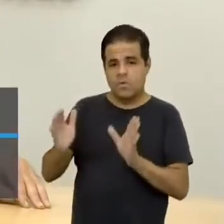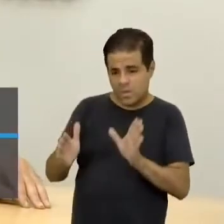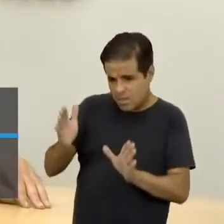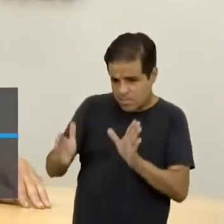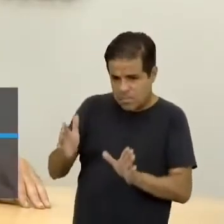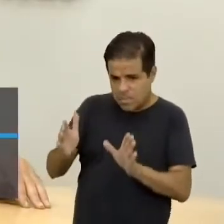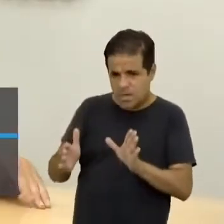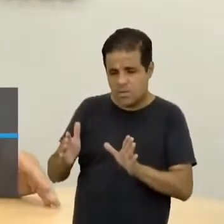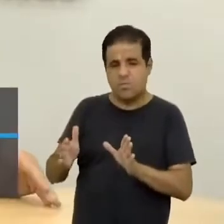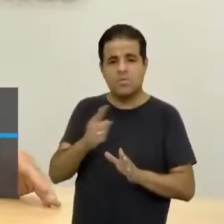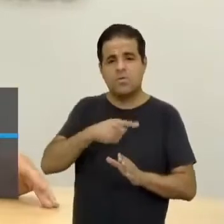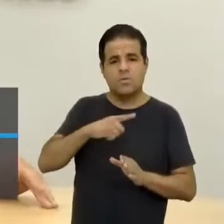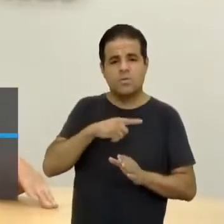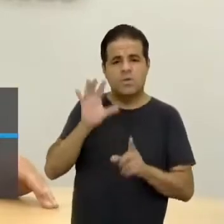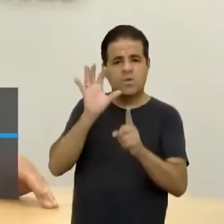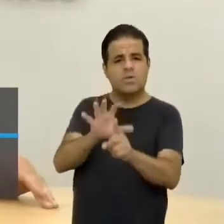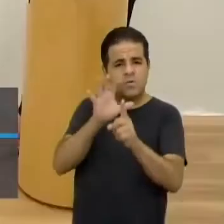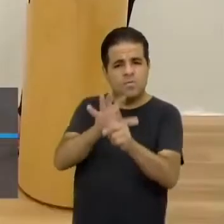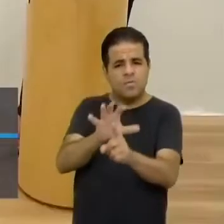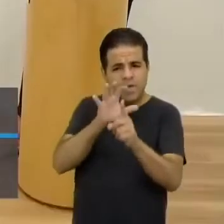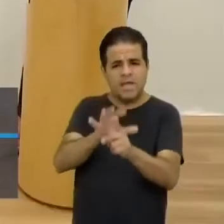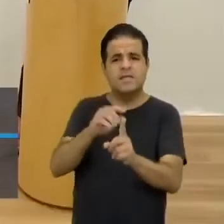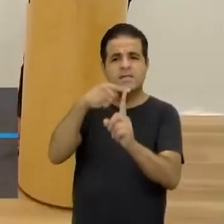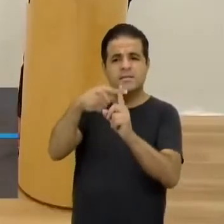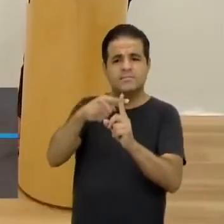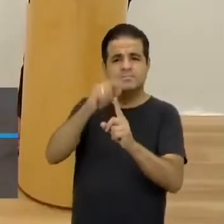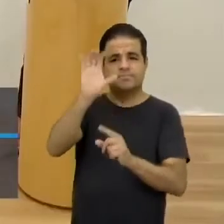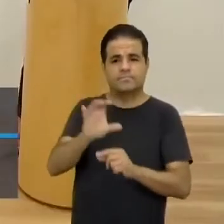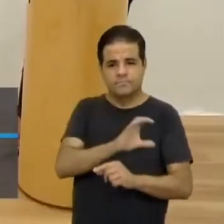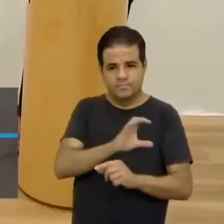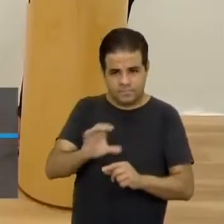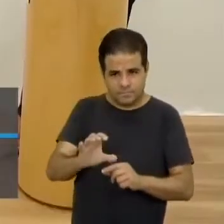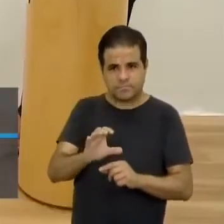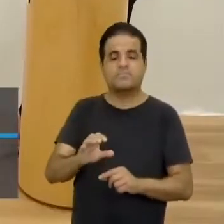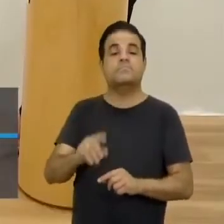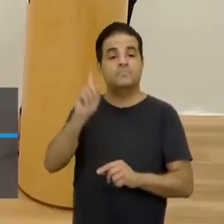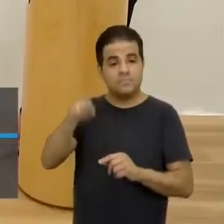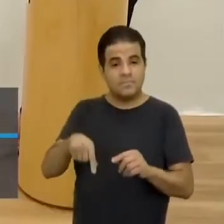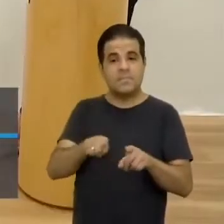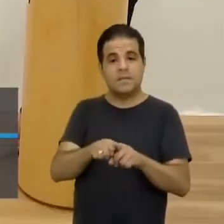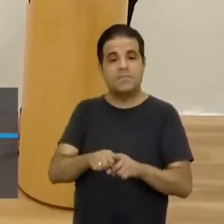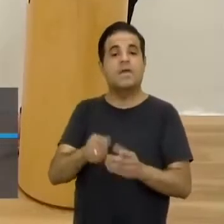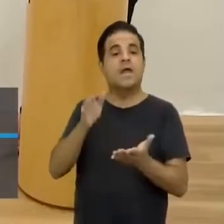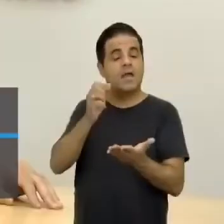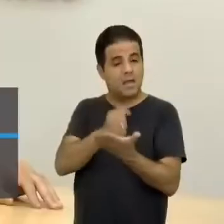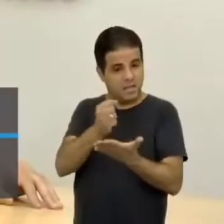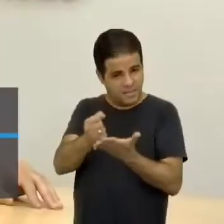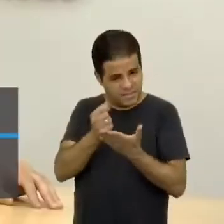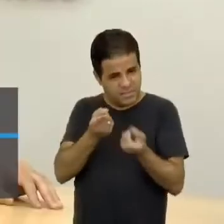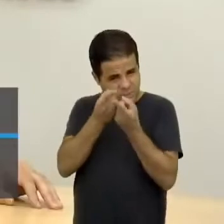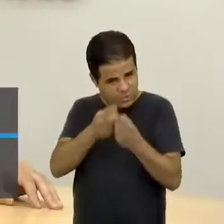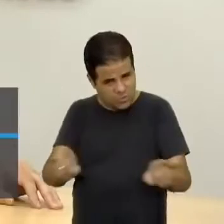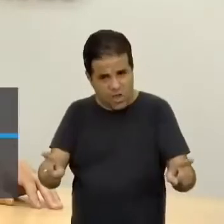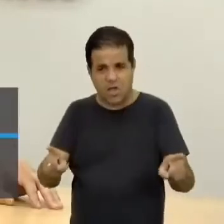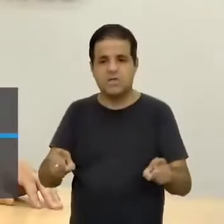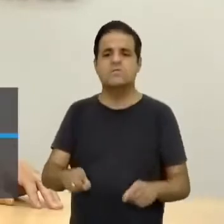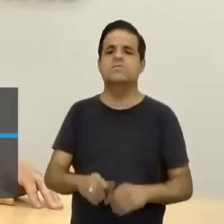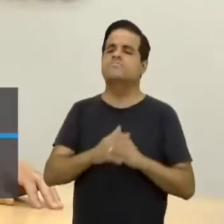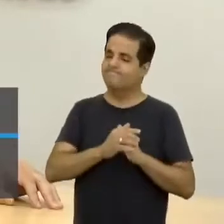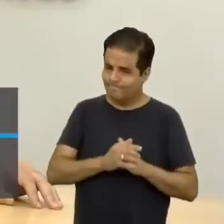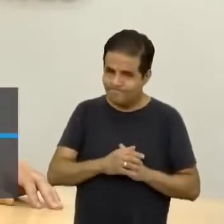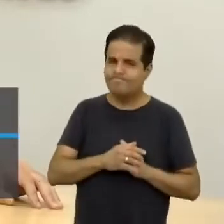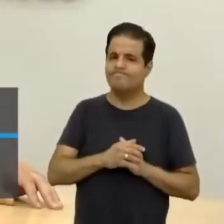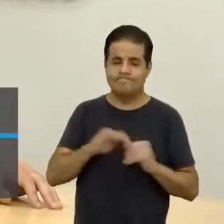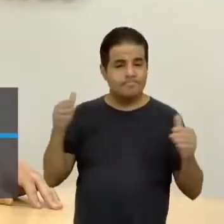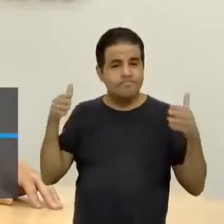período, a gente tem uma influência muito grande da Igreja Católica, então, a questão do divórcio, por exemplo, ela é pautada